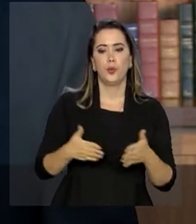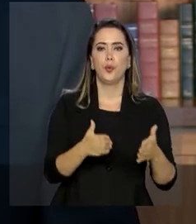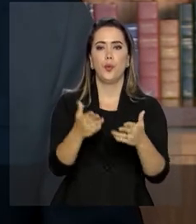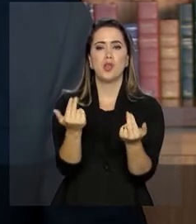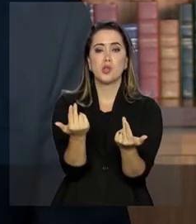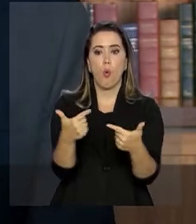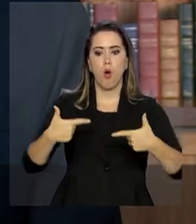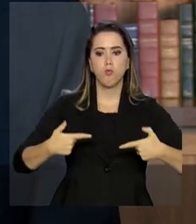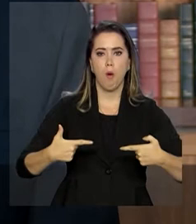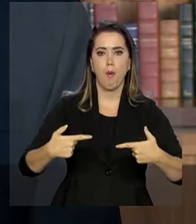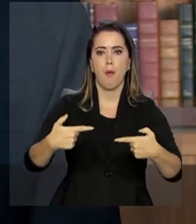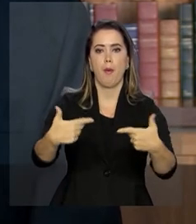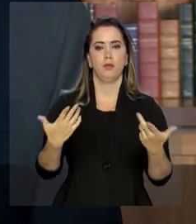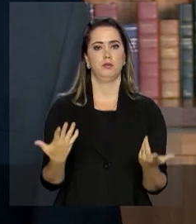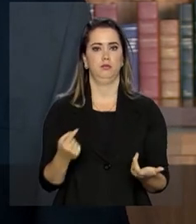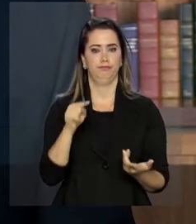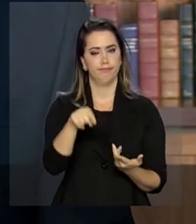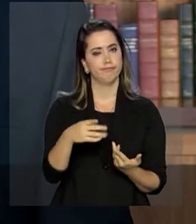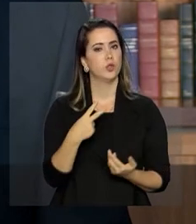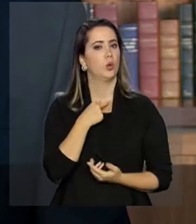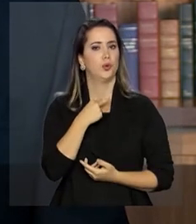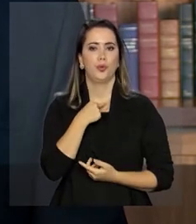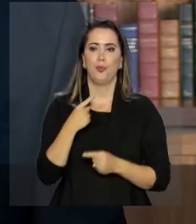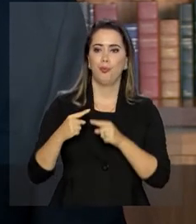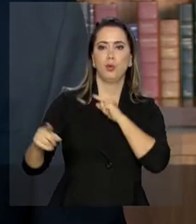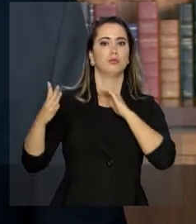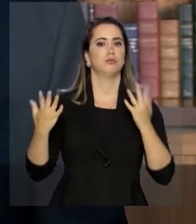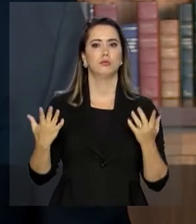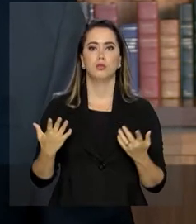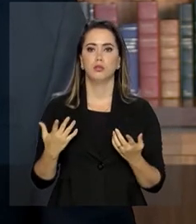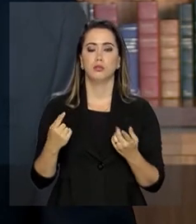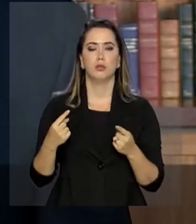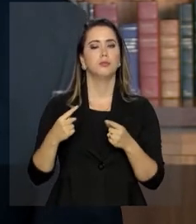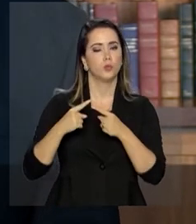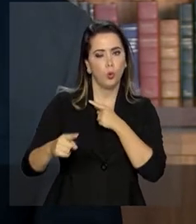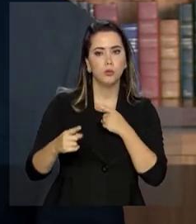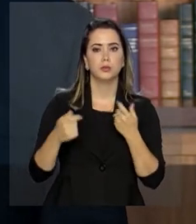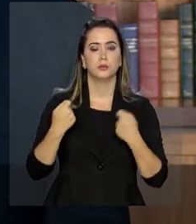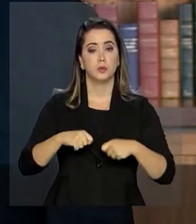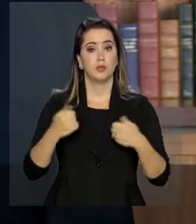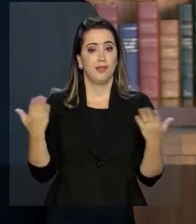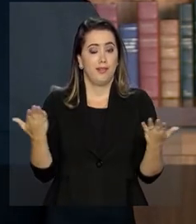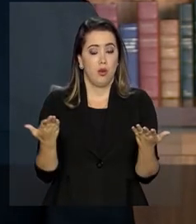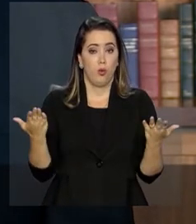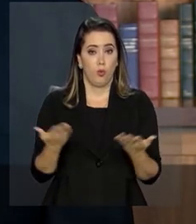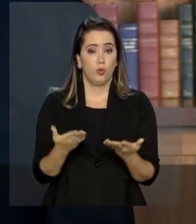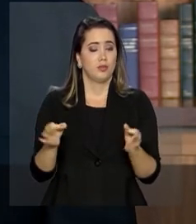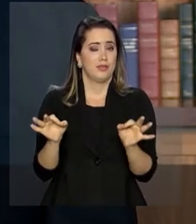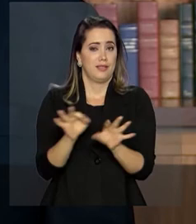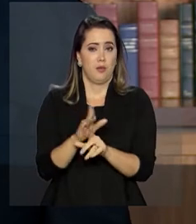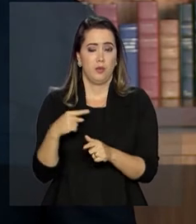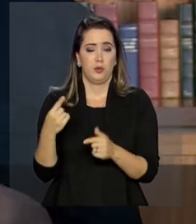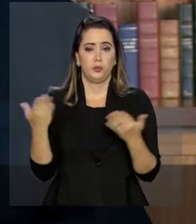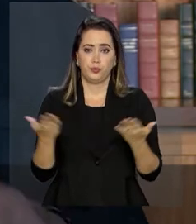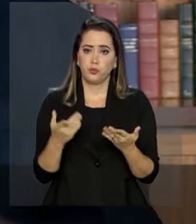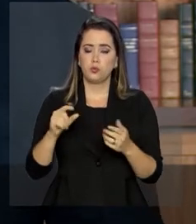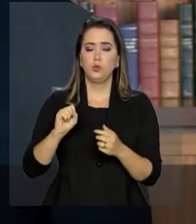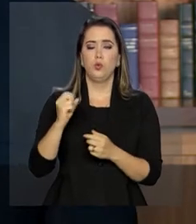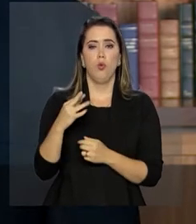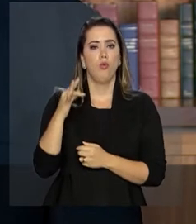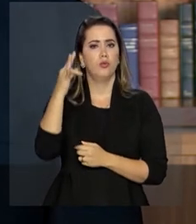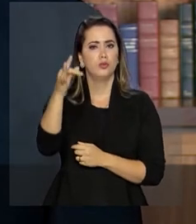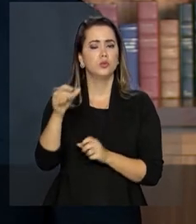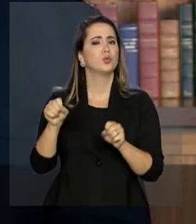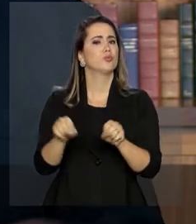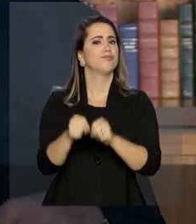transformadas em trincheira. Não vamos mais aceitar que matem nosso presente. Nem continuem a assassinar nosso